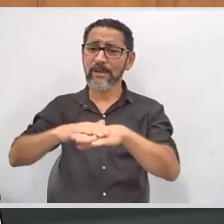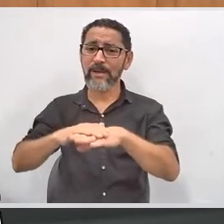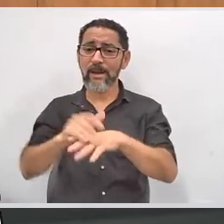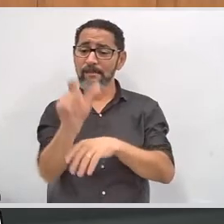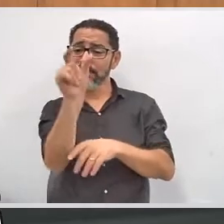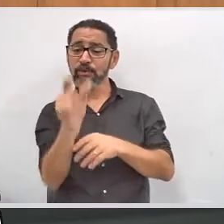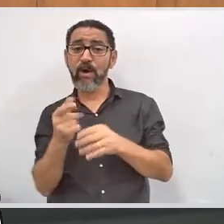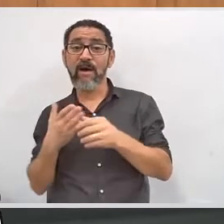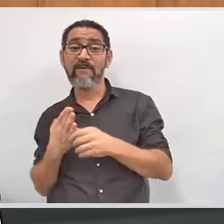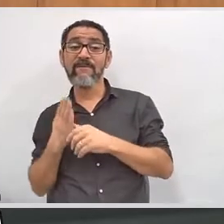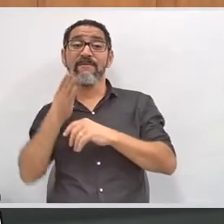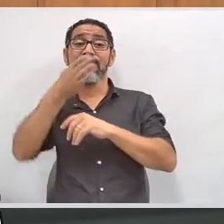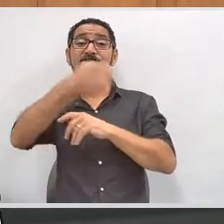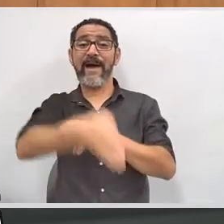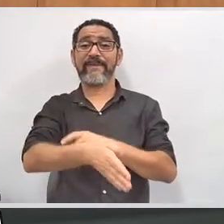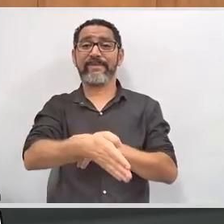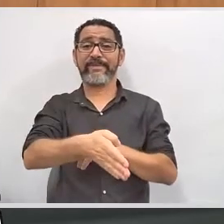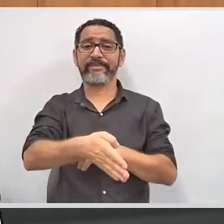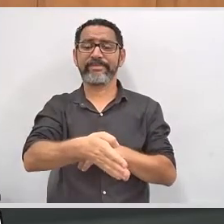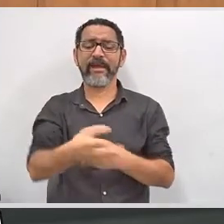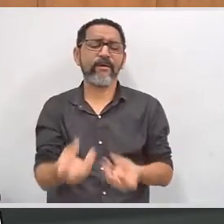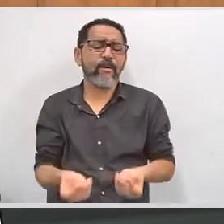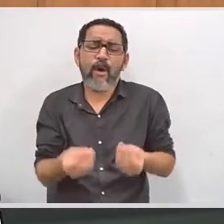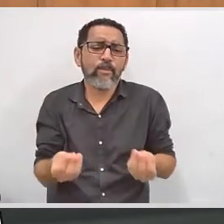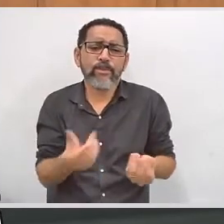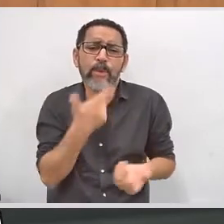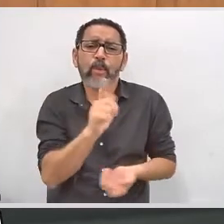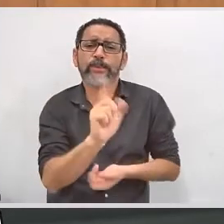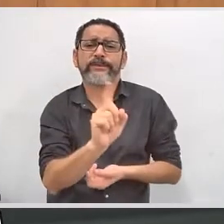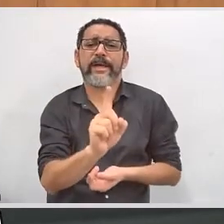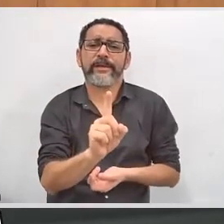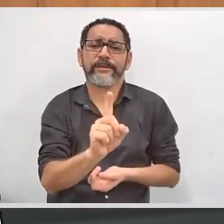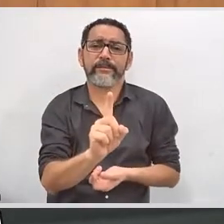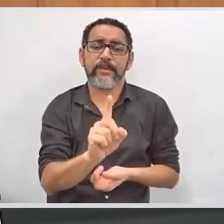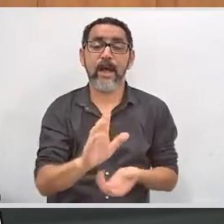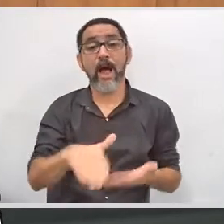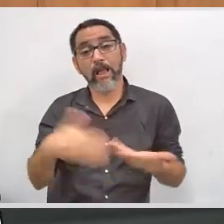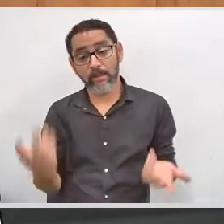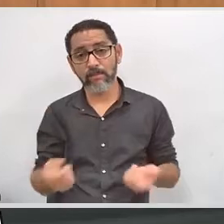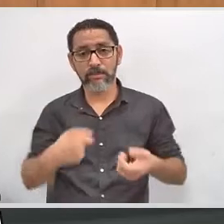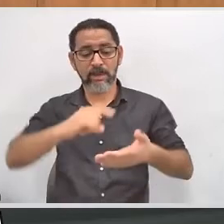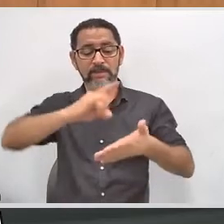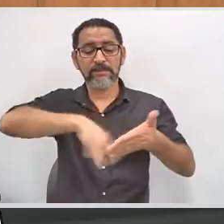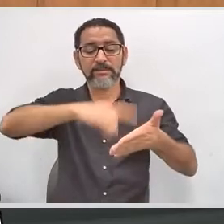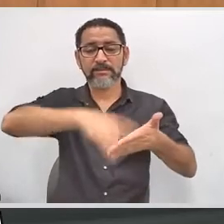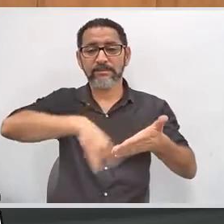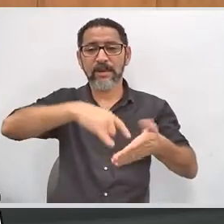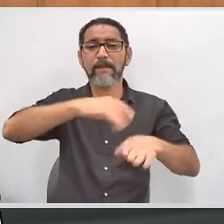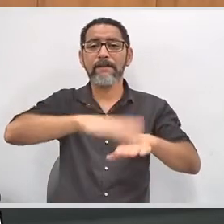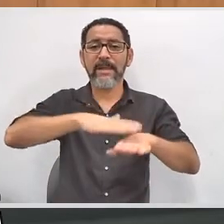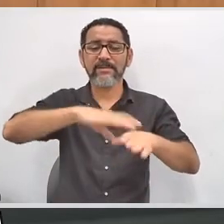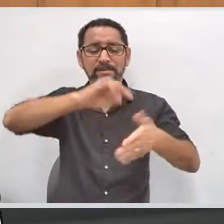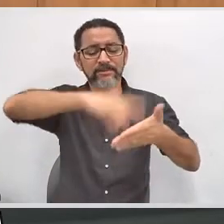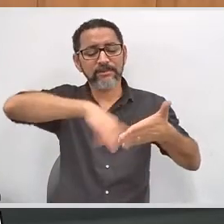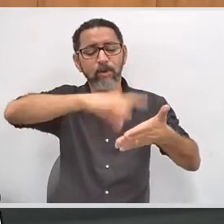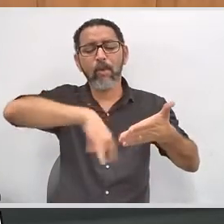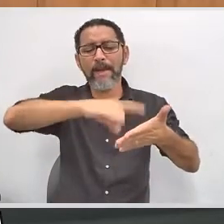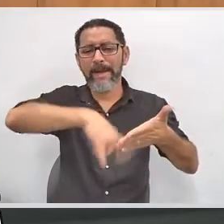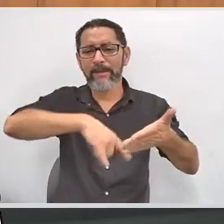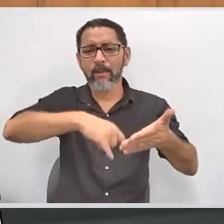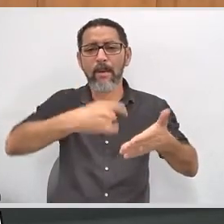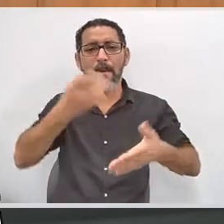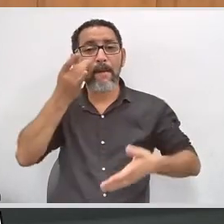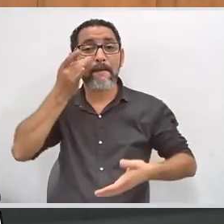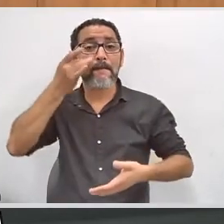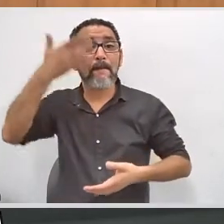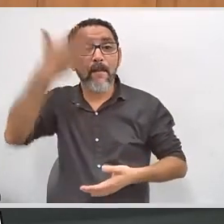essa pessoa a tirar essa certidão de quitação permanente. Então, ela não precisa, no dia da eleição, comparecer